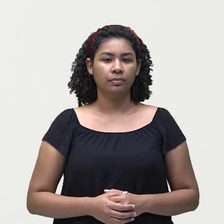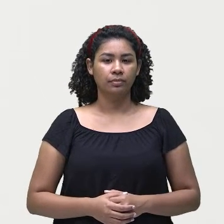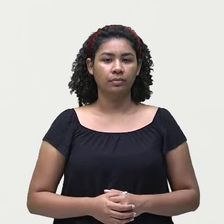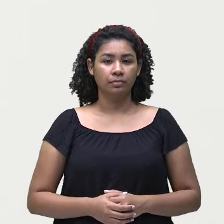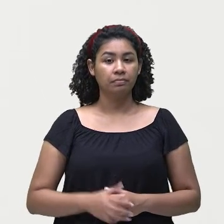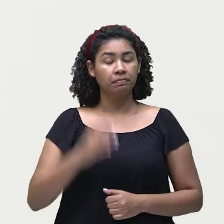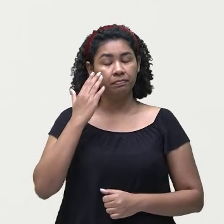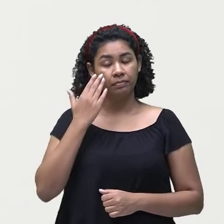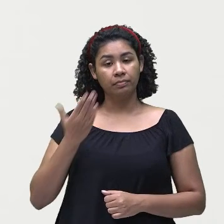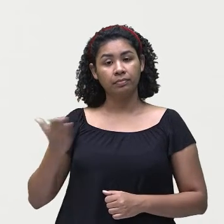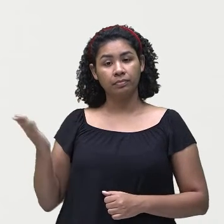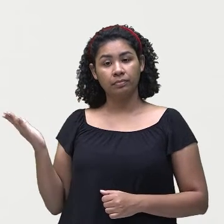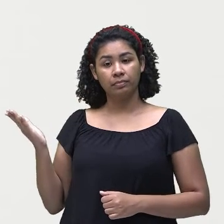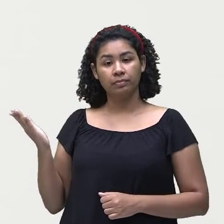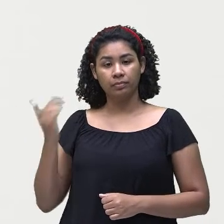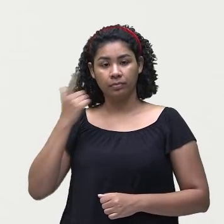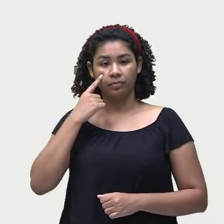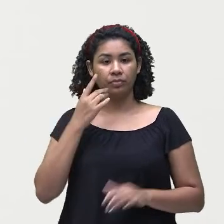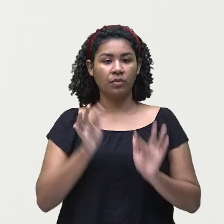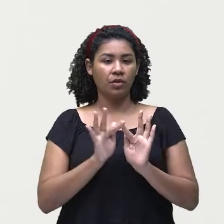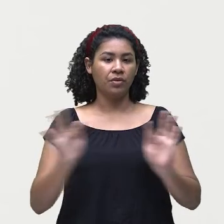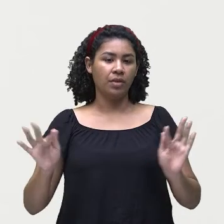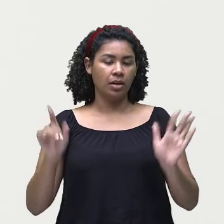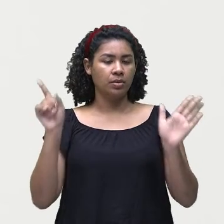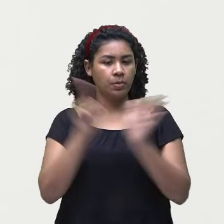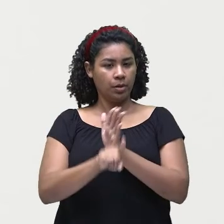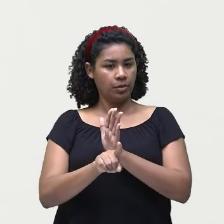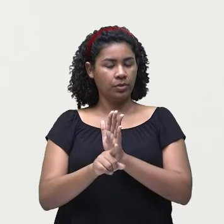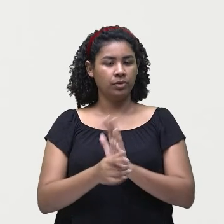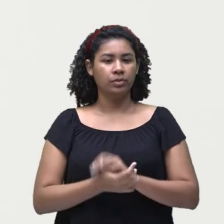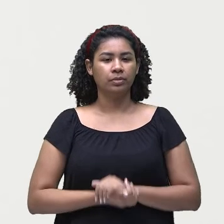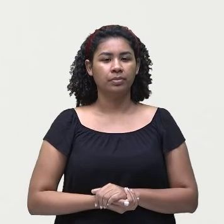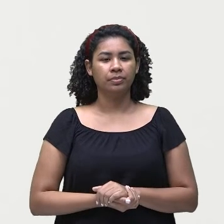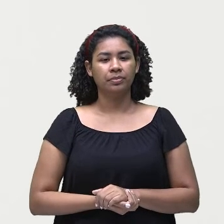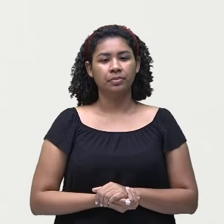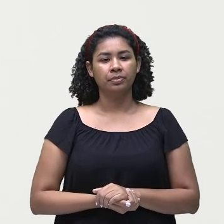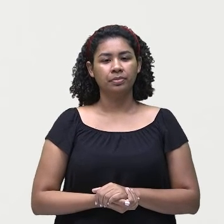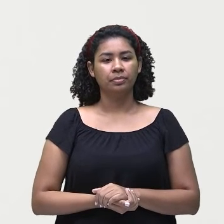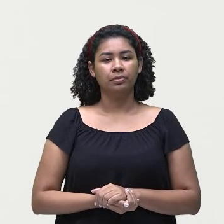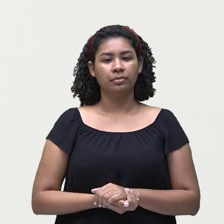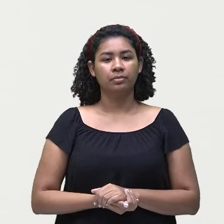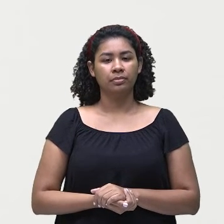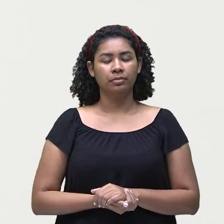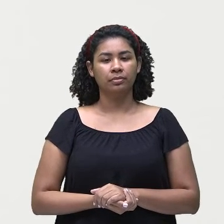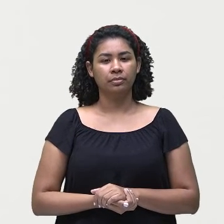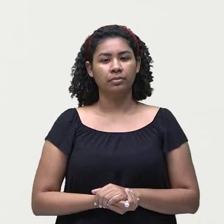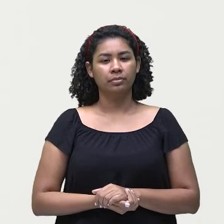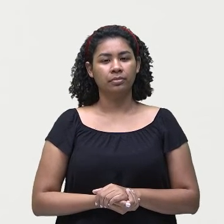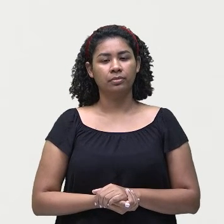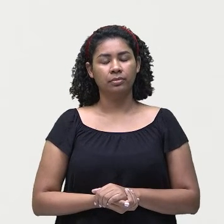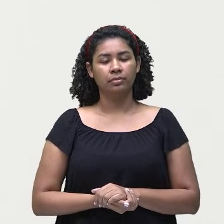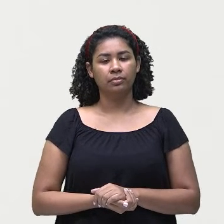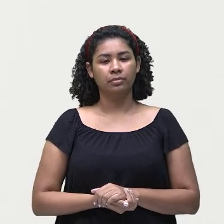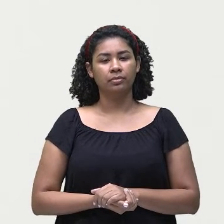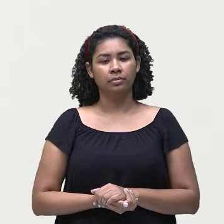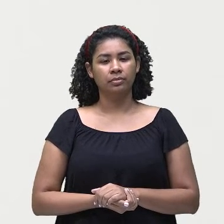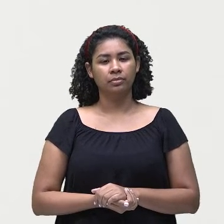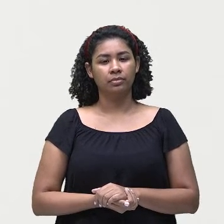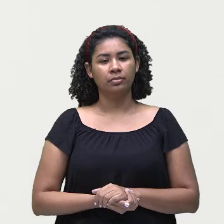Essa frase está na interrogativa. Olha só. Can, subject e o verb.